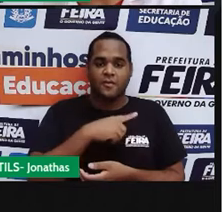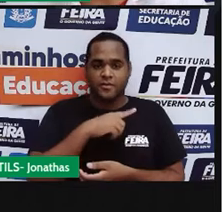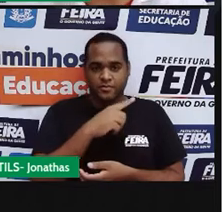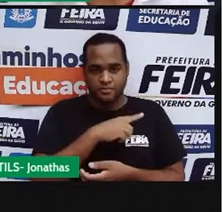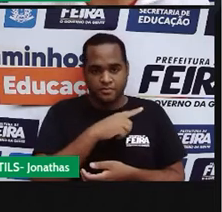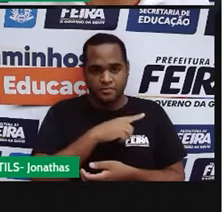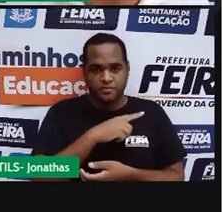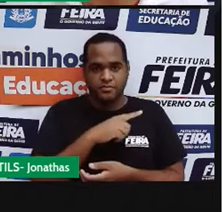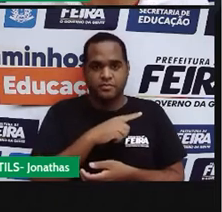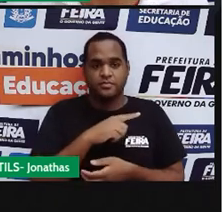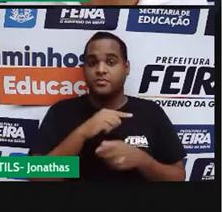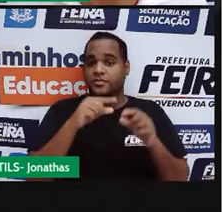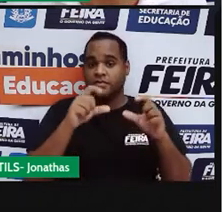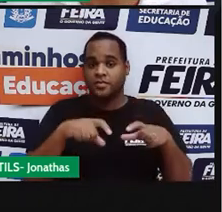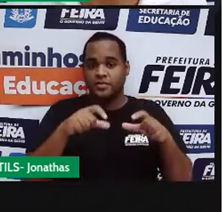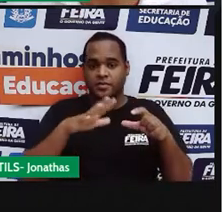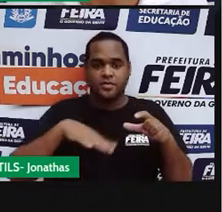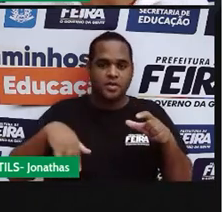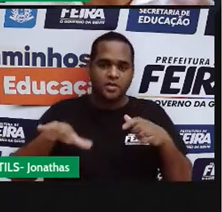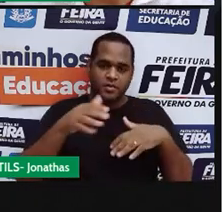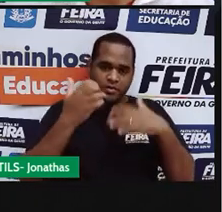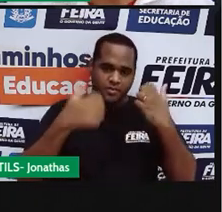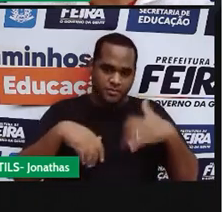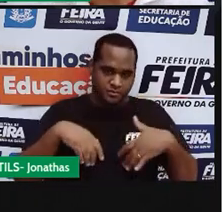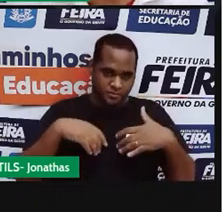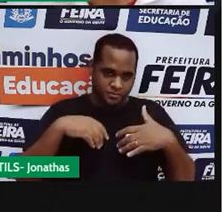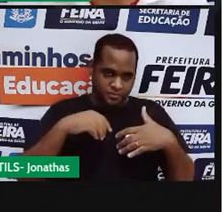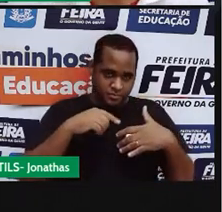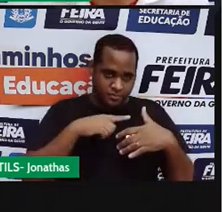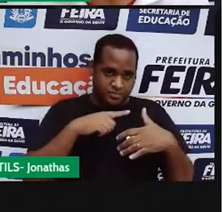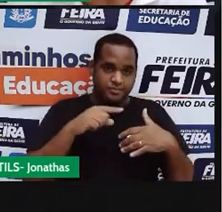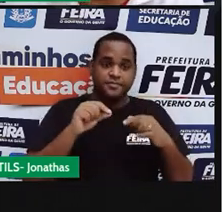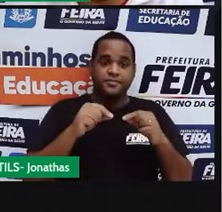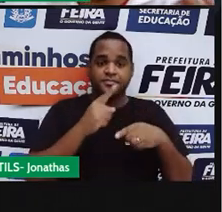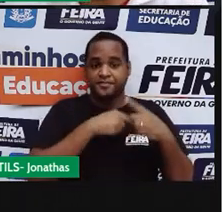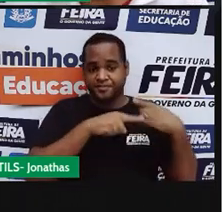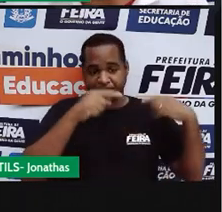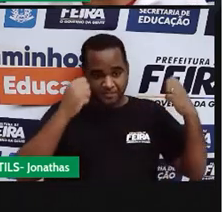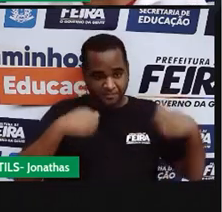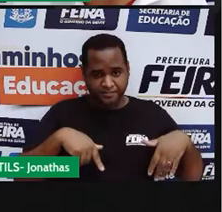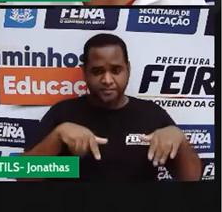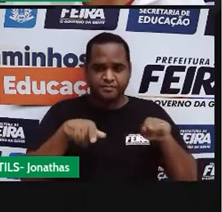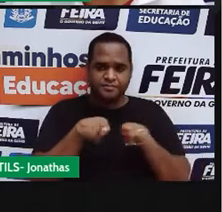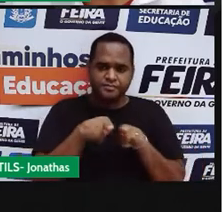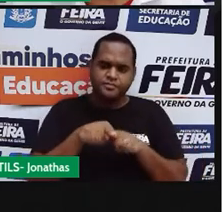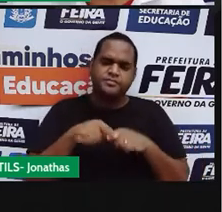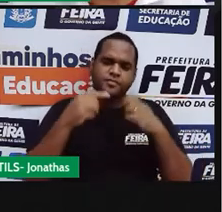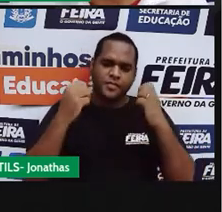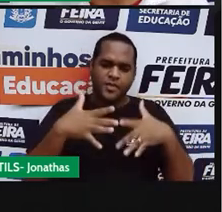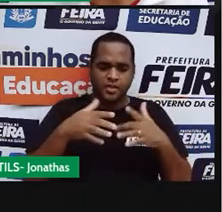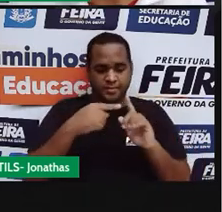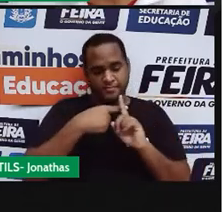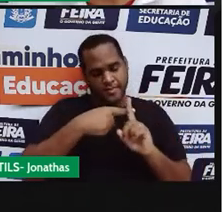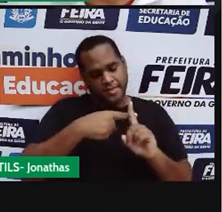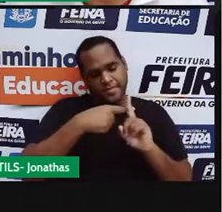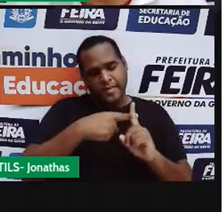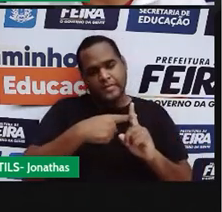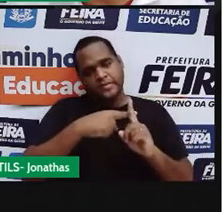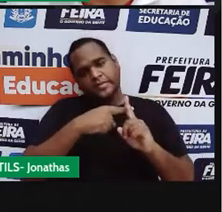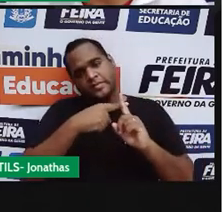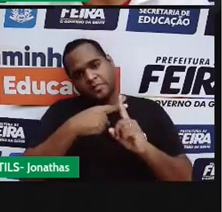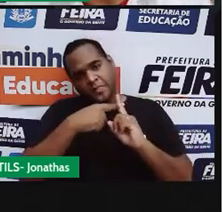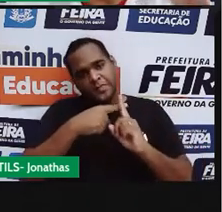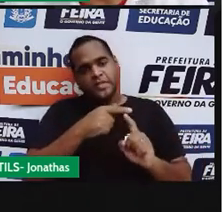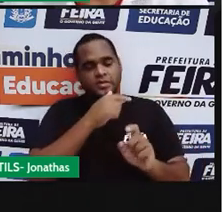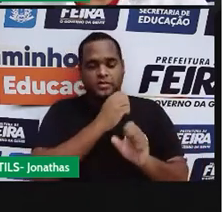continuando a operar com números inteiros na aula passada, né? Na aula anterior a essa, com a adição, a conta de